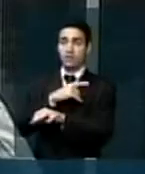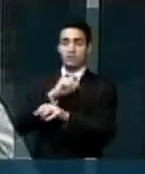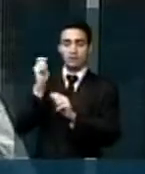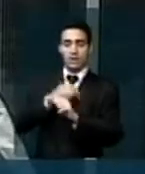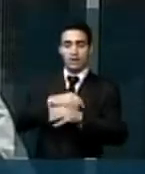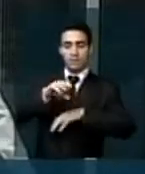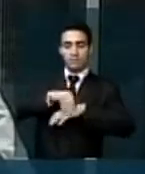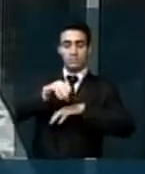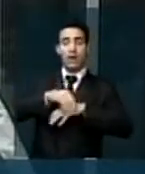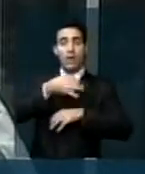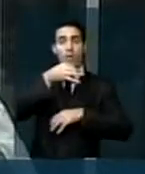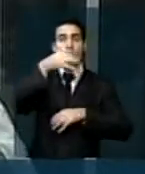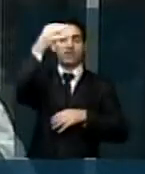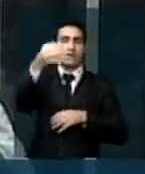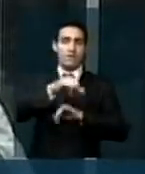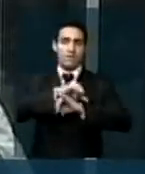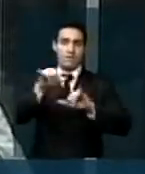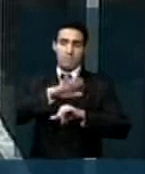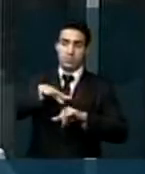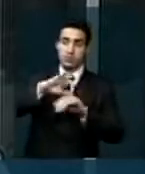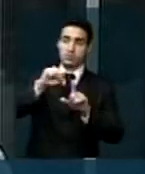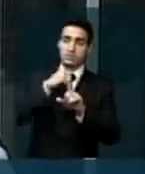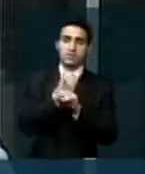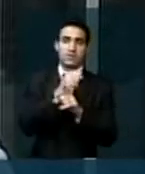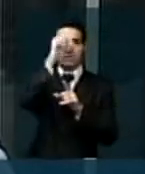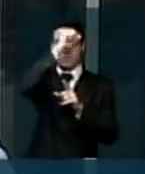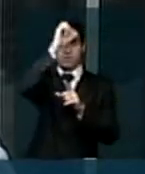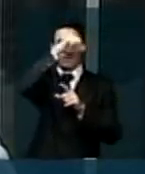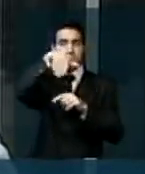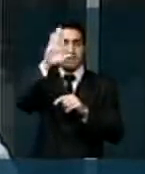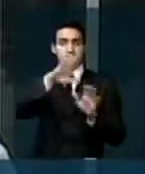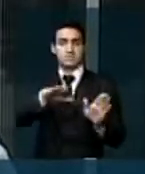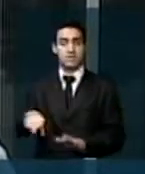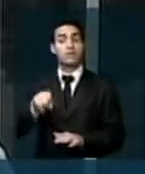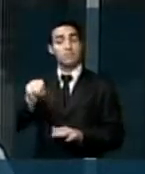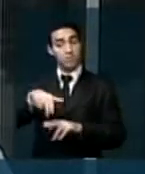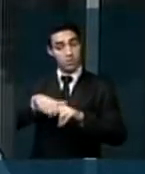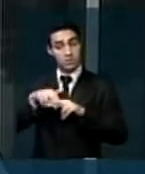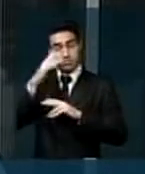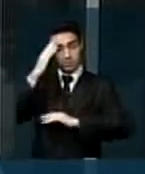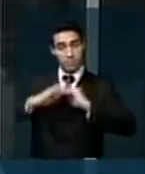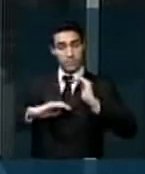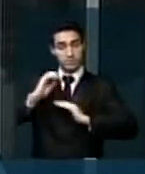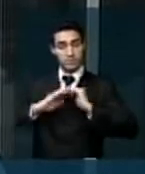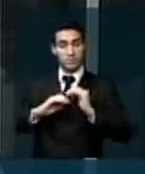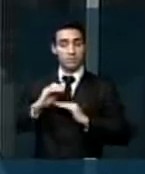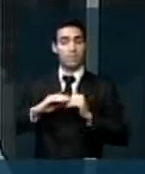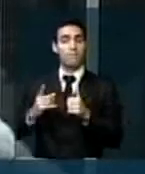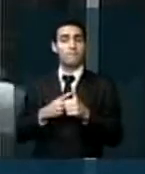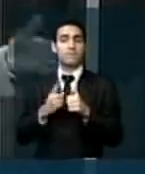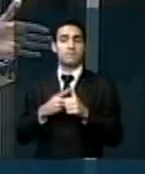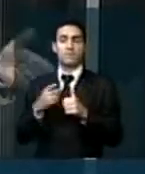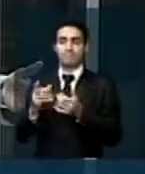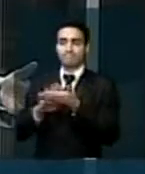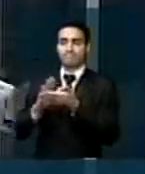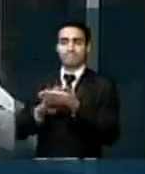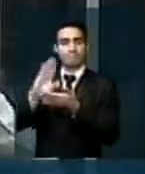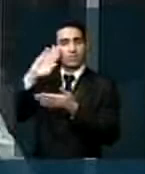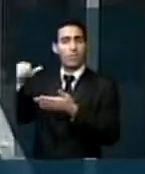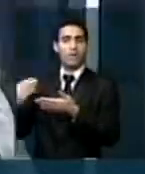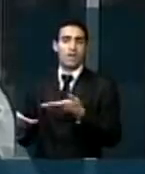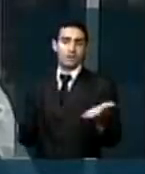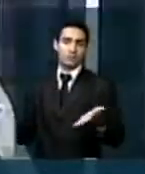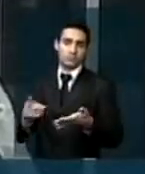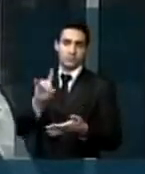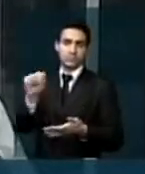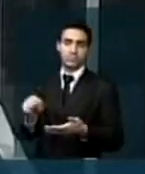para a sociedade brasileira. É a esses profissionais que nós devemos, em primeiro lugar, dedicar esta homenagem no